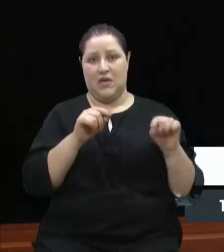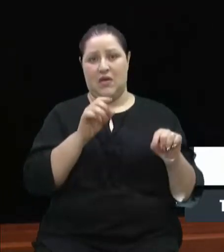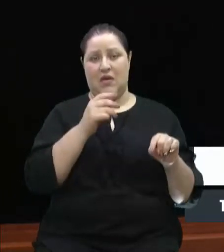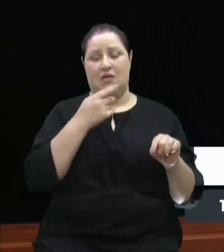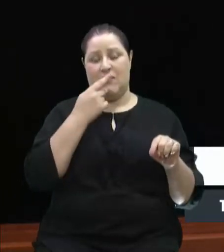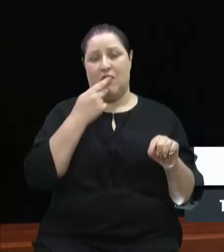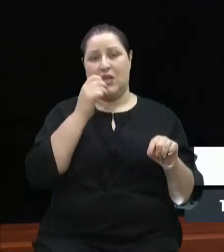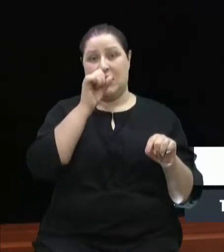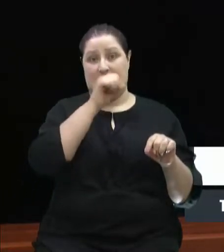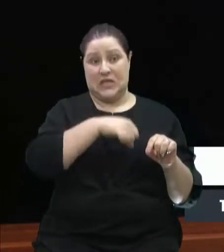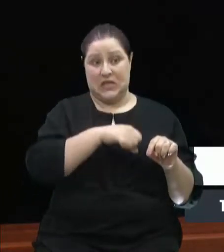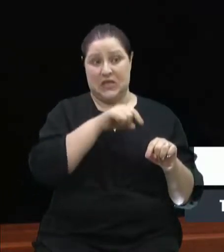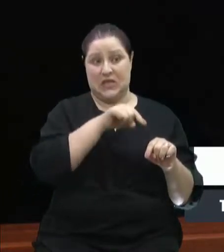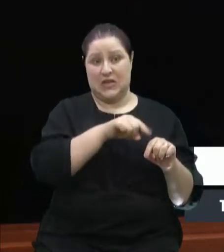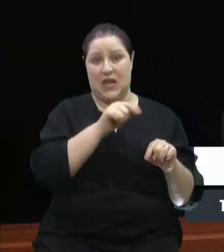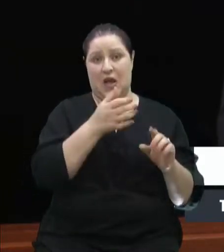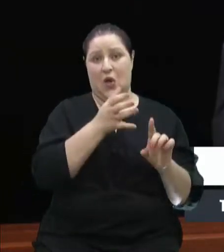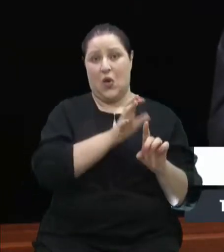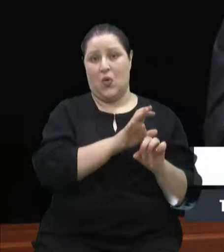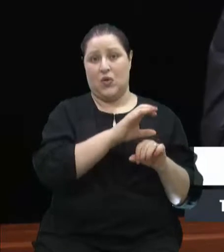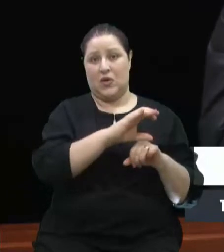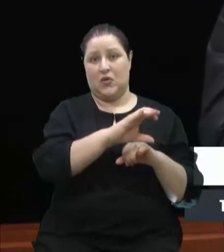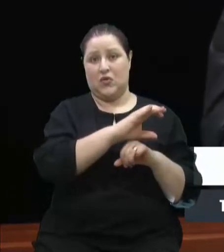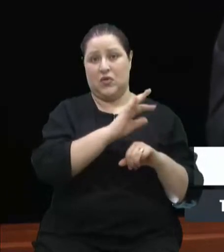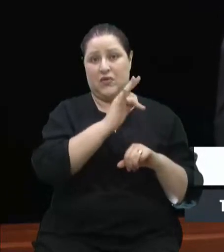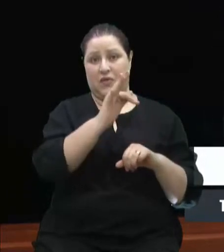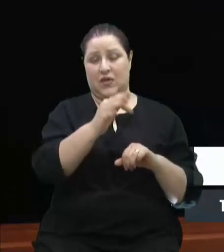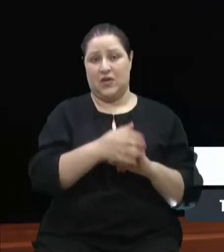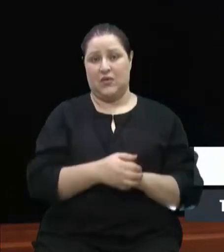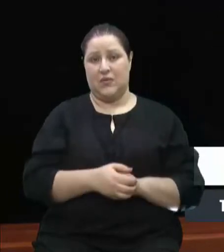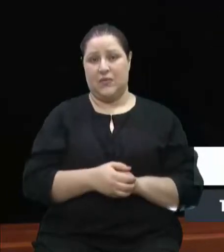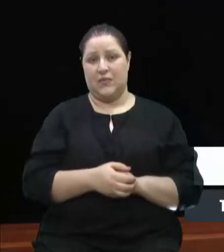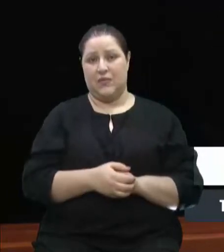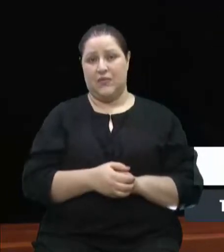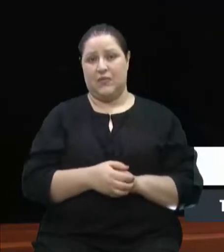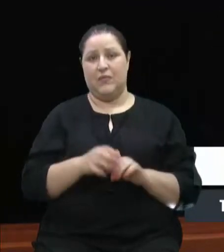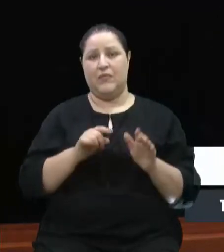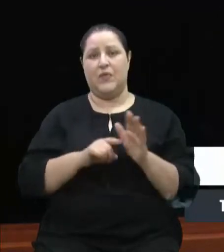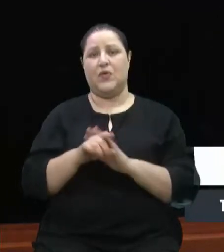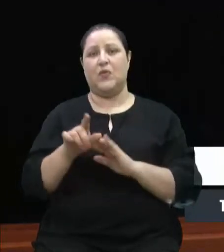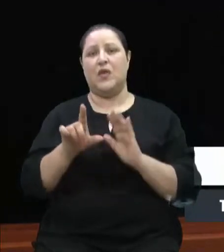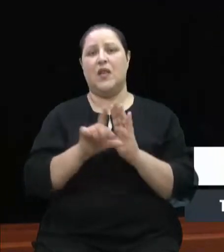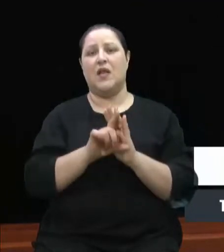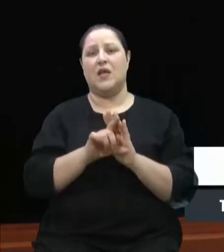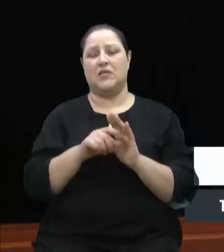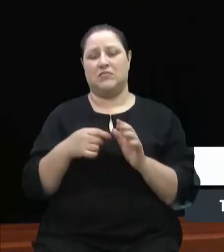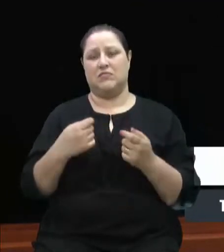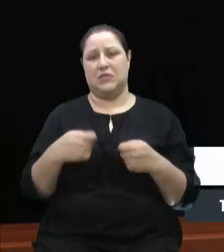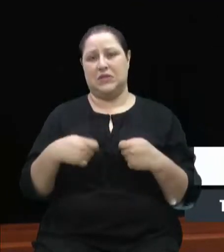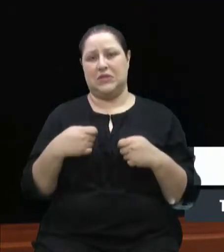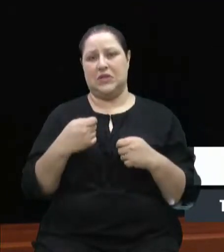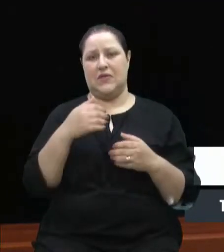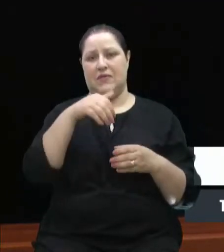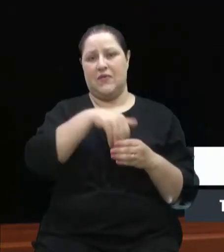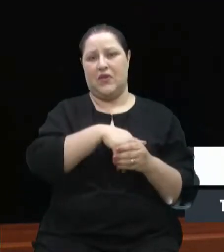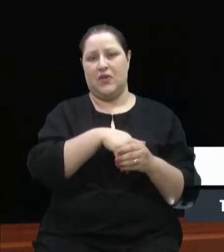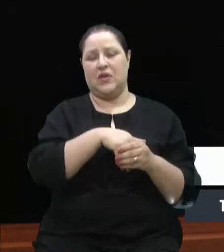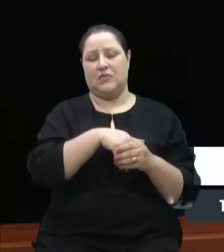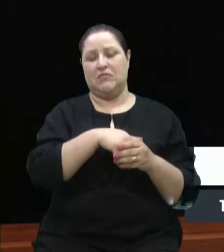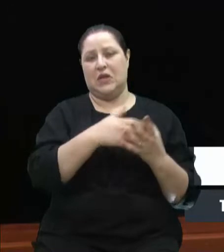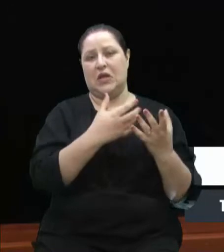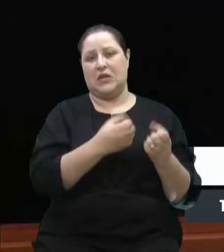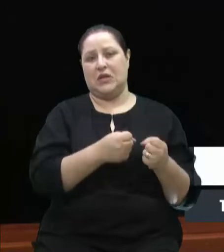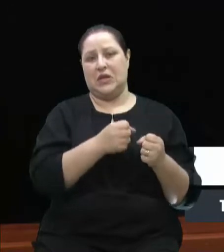Federal. É isso que está dizendo a moção. Onde é que está na lei, vereador Rafael, que tem que votar a favor desse projeto,